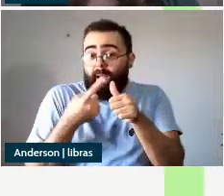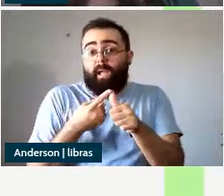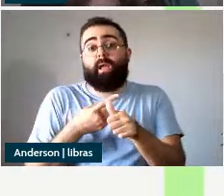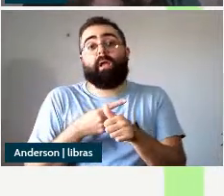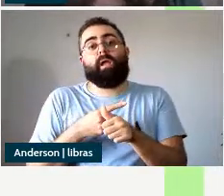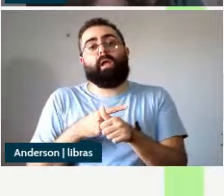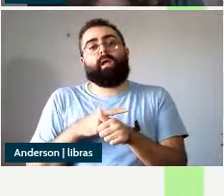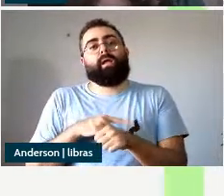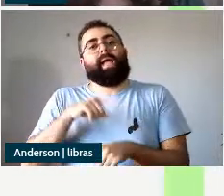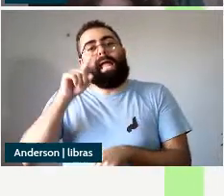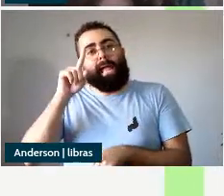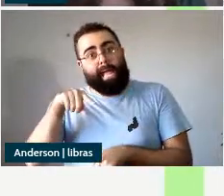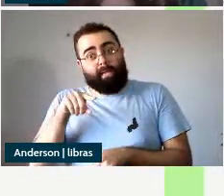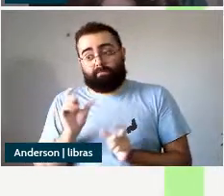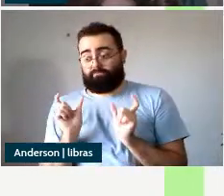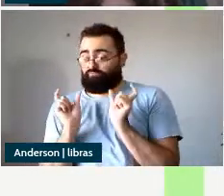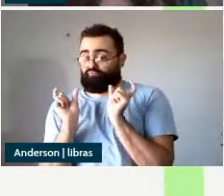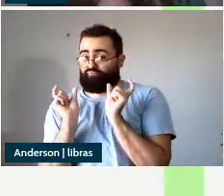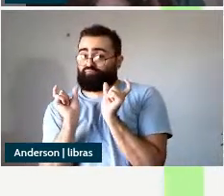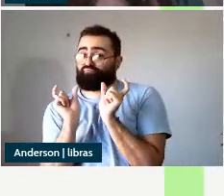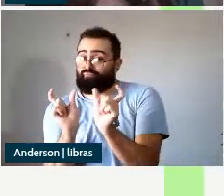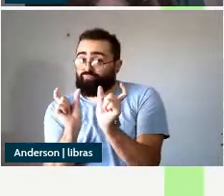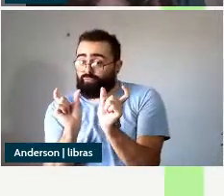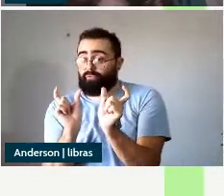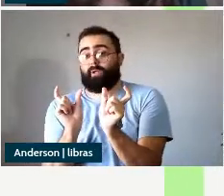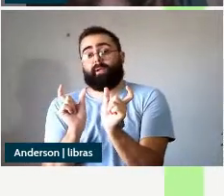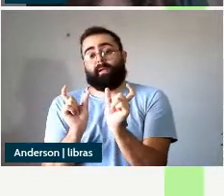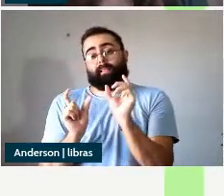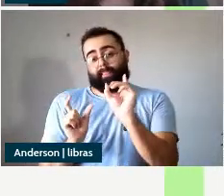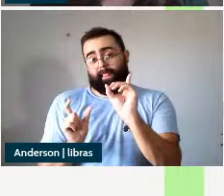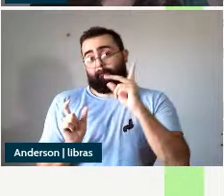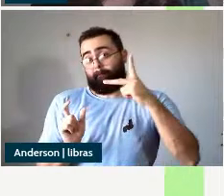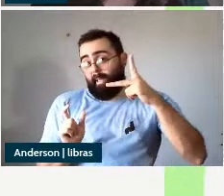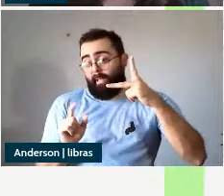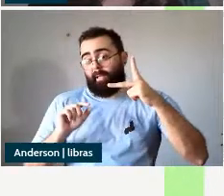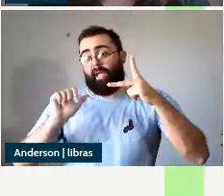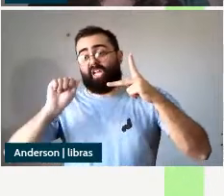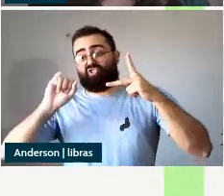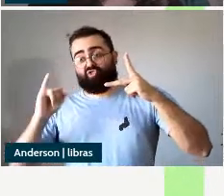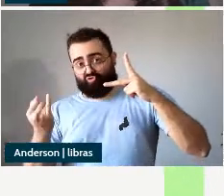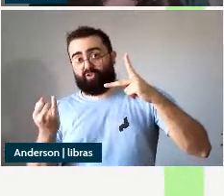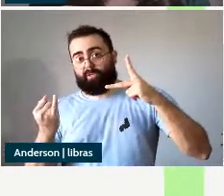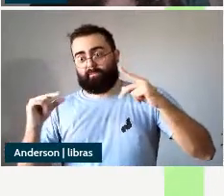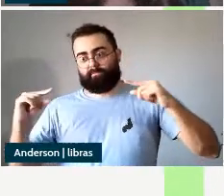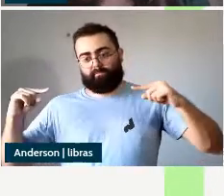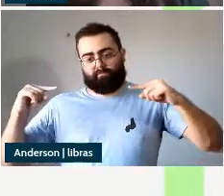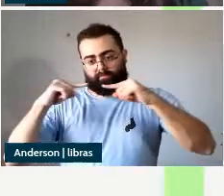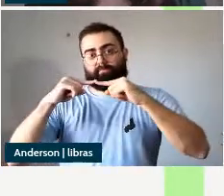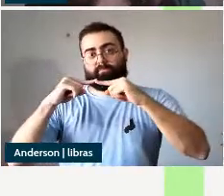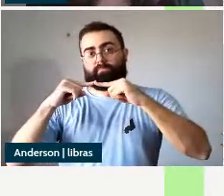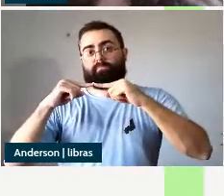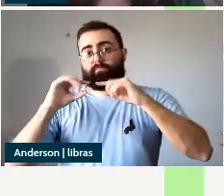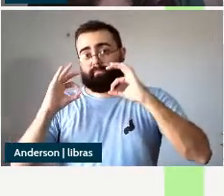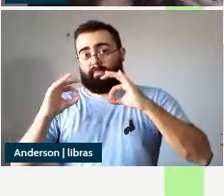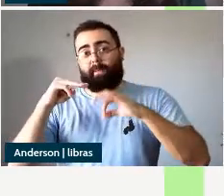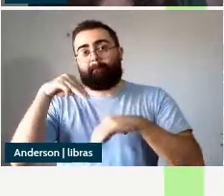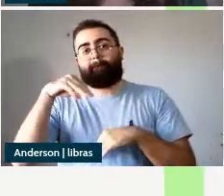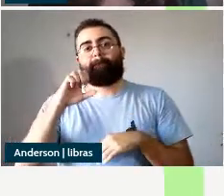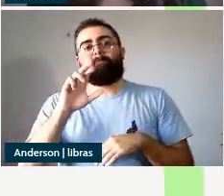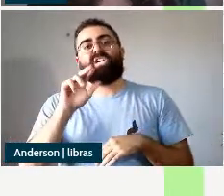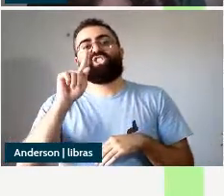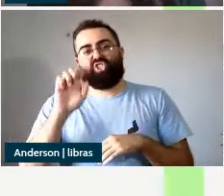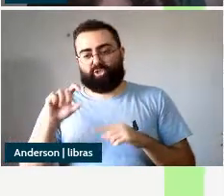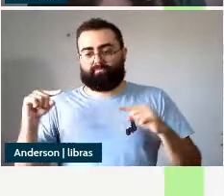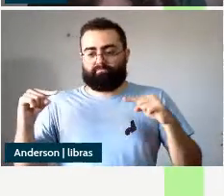sintagma adjetival a partir do merge do DP com o adjetivo e nessa configuração depois que ocorre o